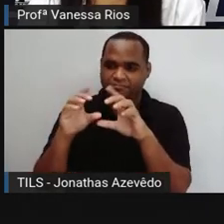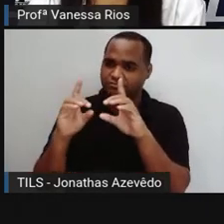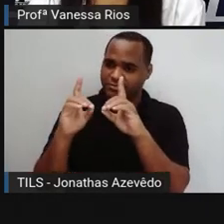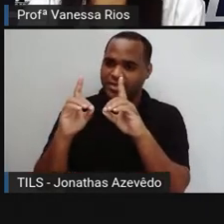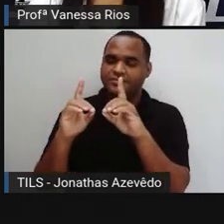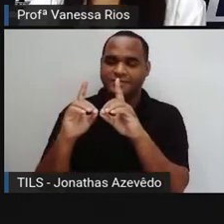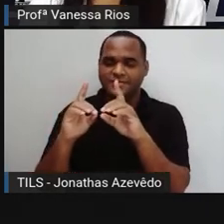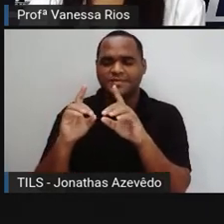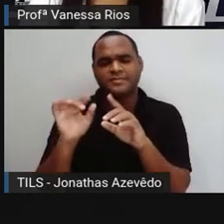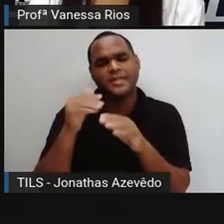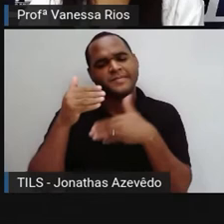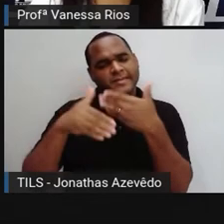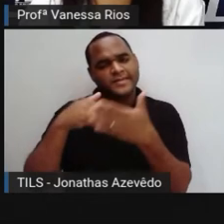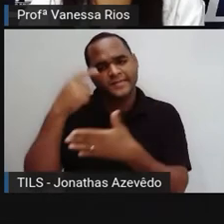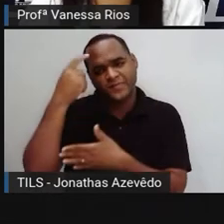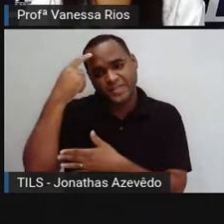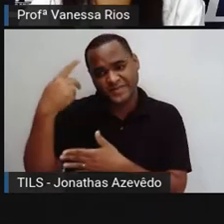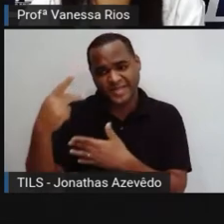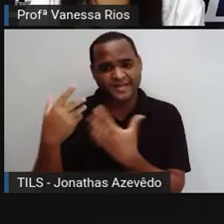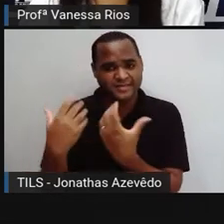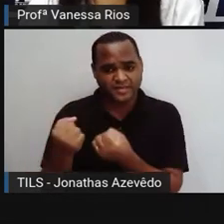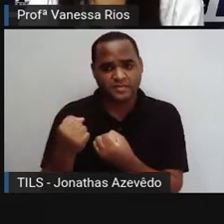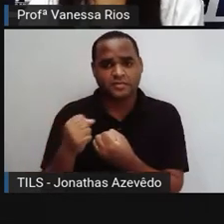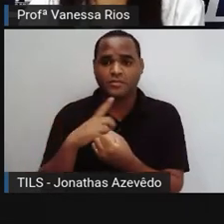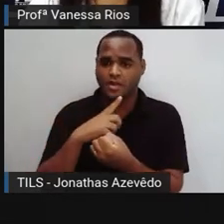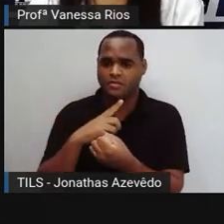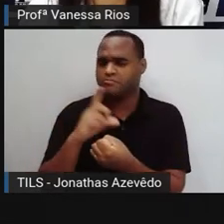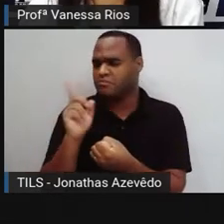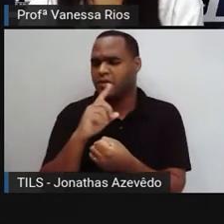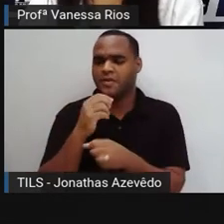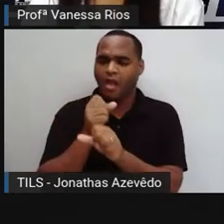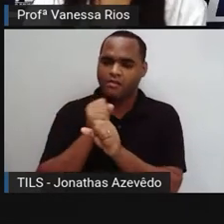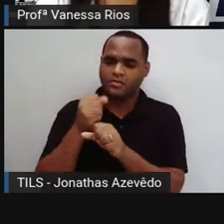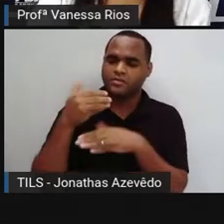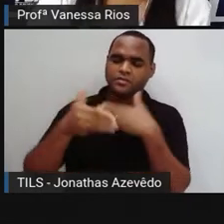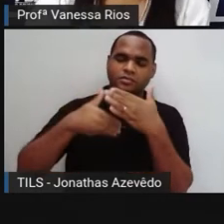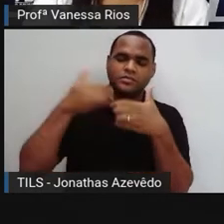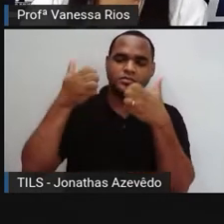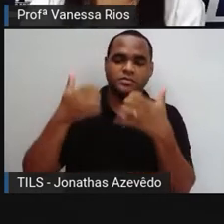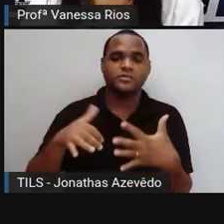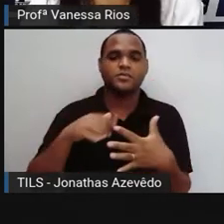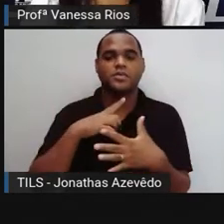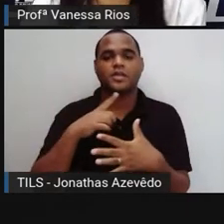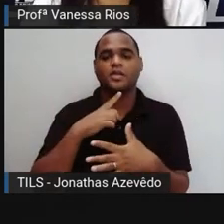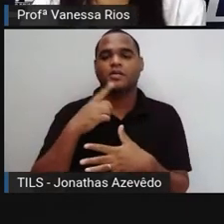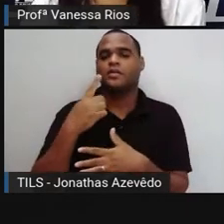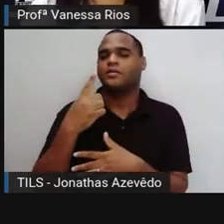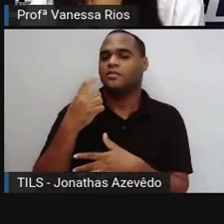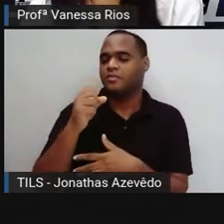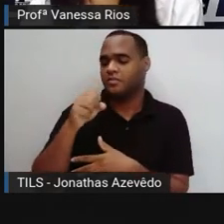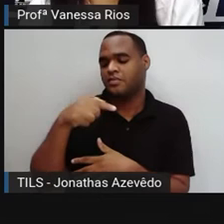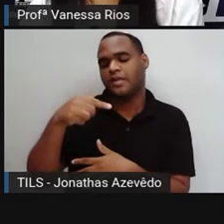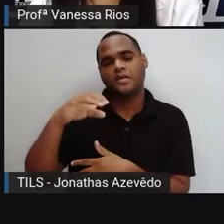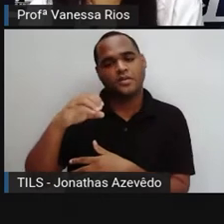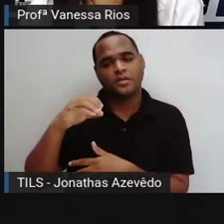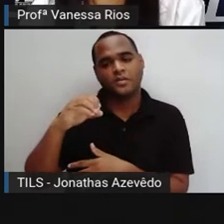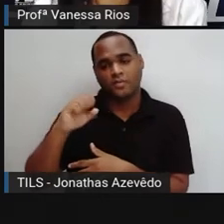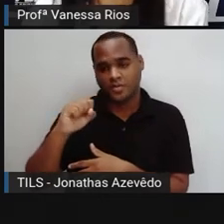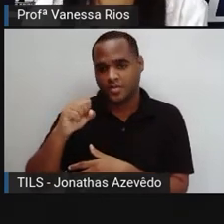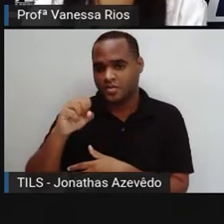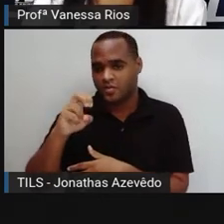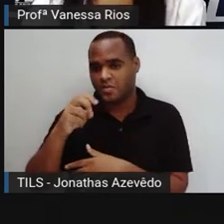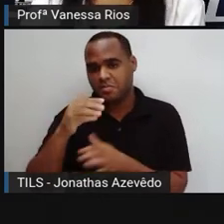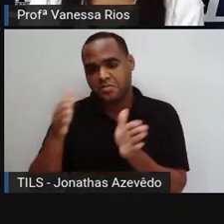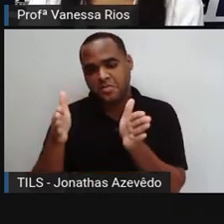mas sua invenção não foi aceita. Somente anos depois, em meados da década de 80, a primeira câmera com sensor